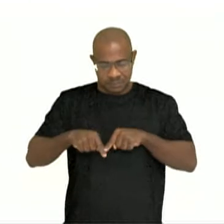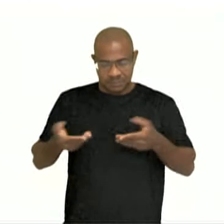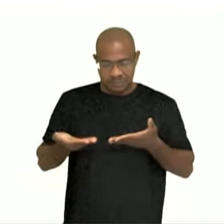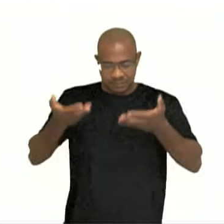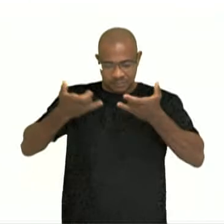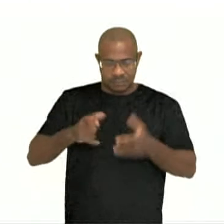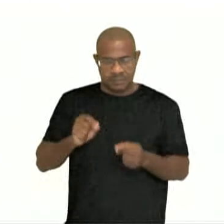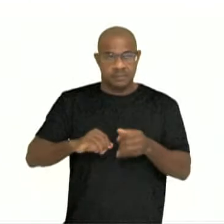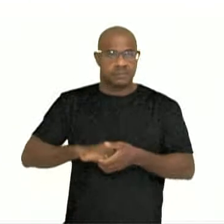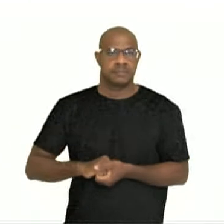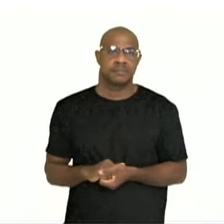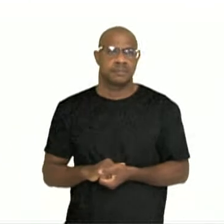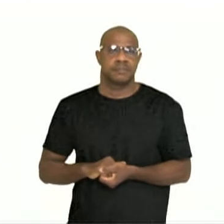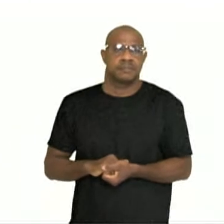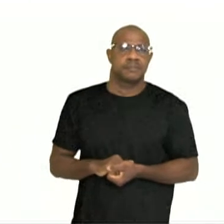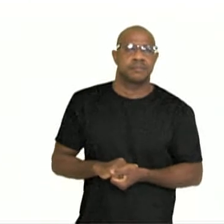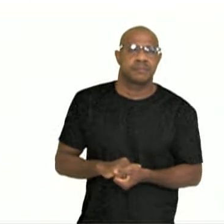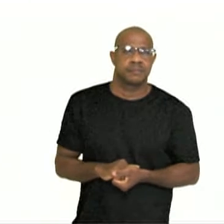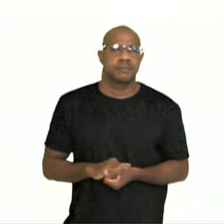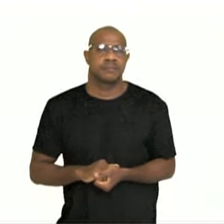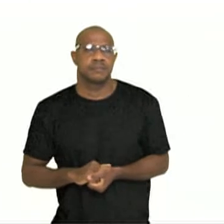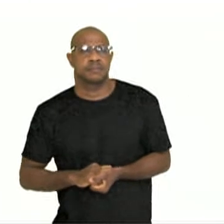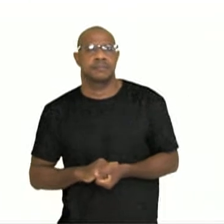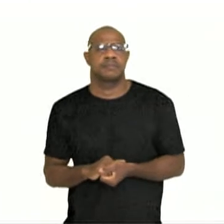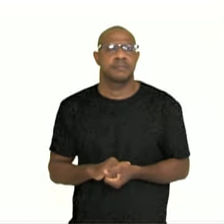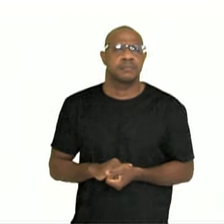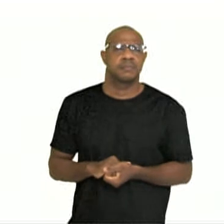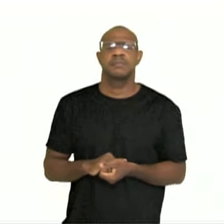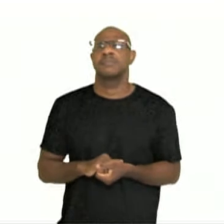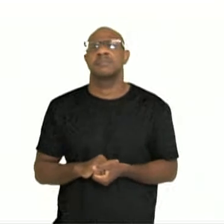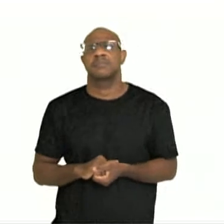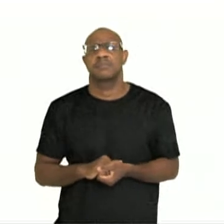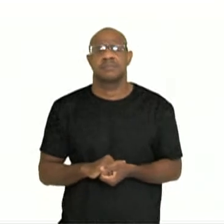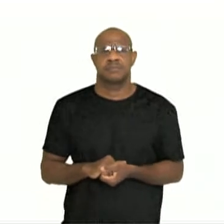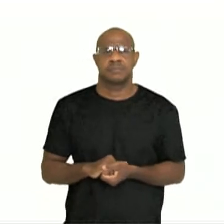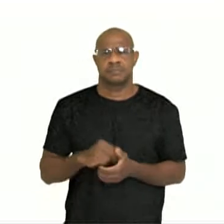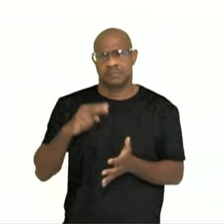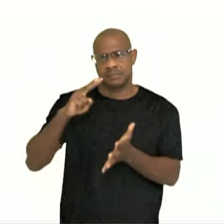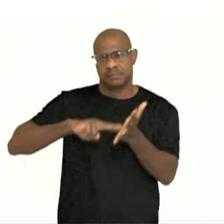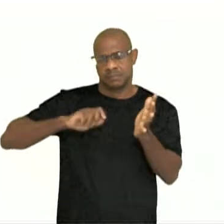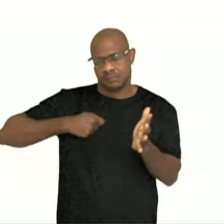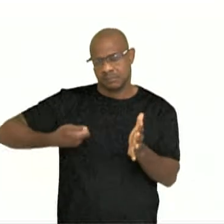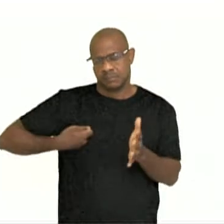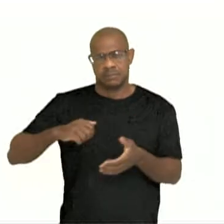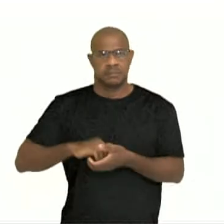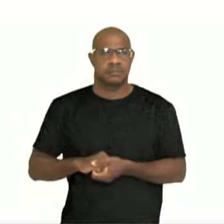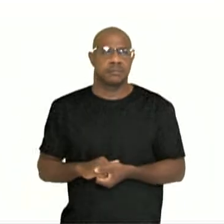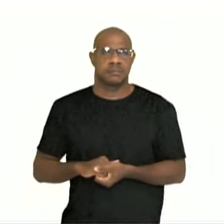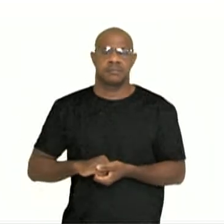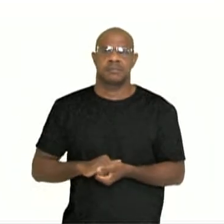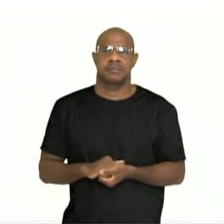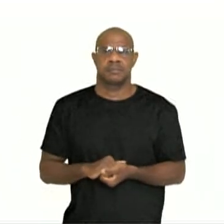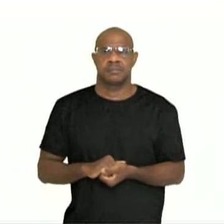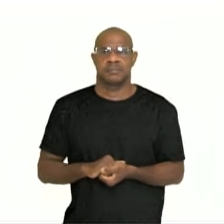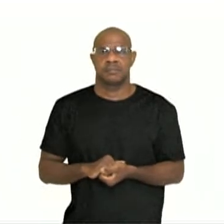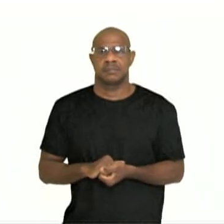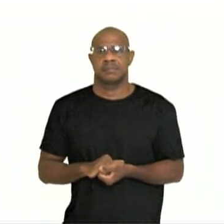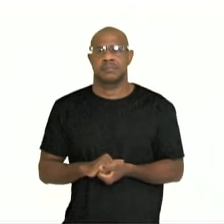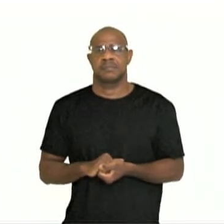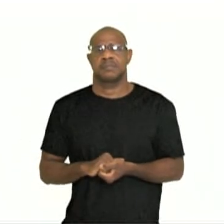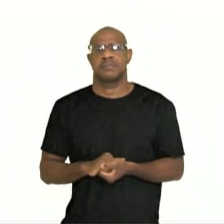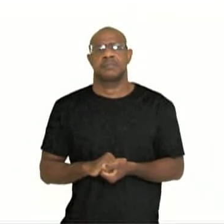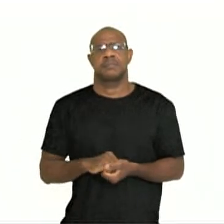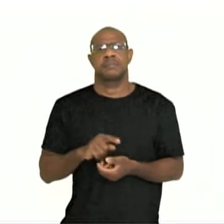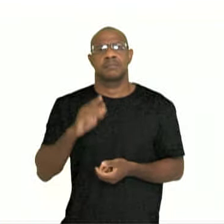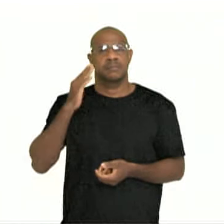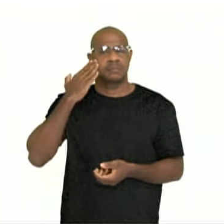explicado hoy la profe es pan comido. Puedes entender el significado de esta declaración? Você